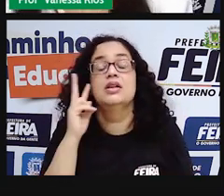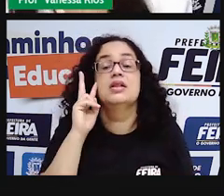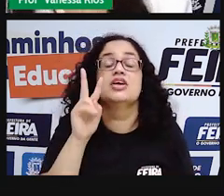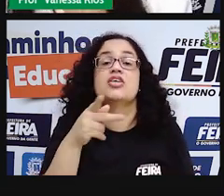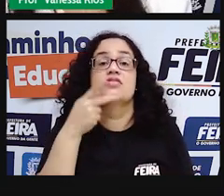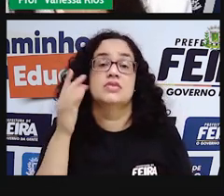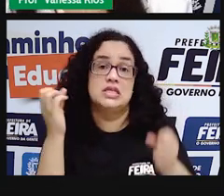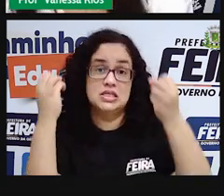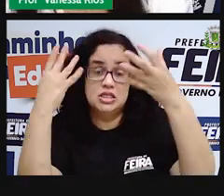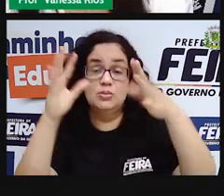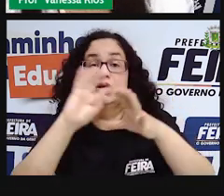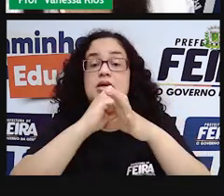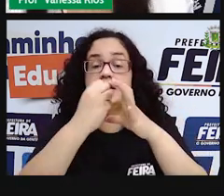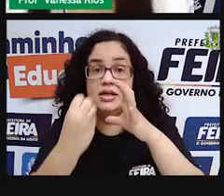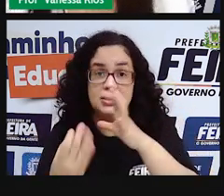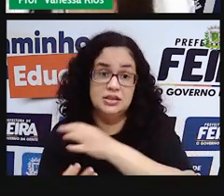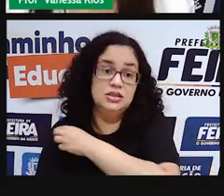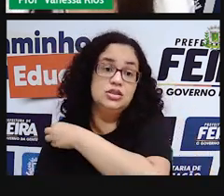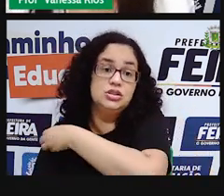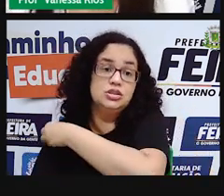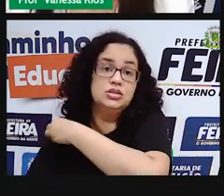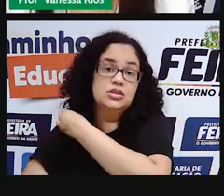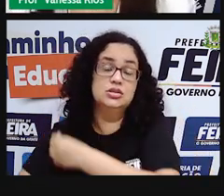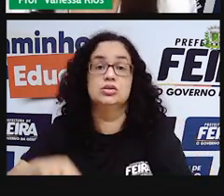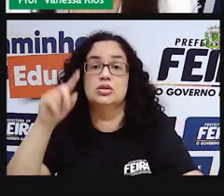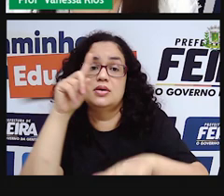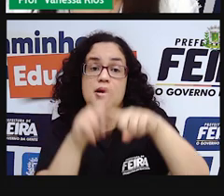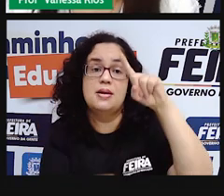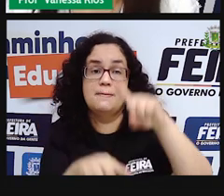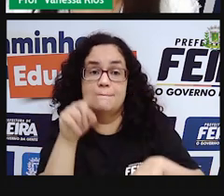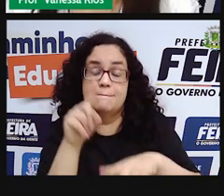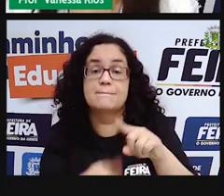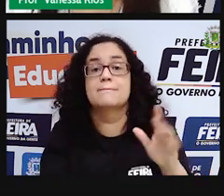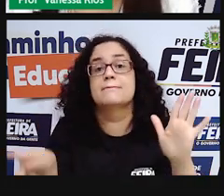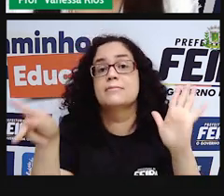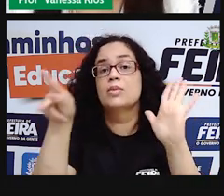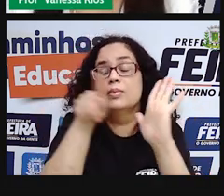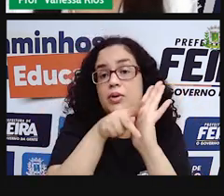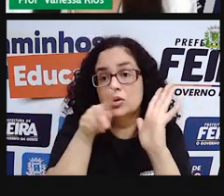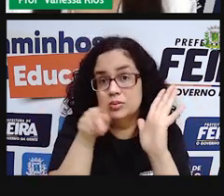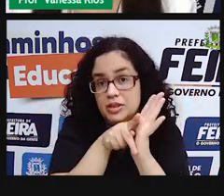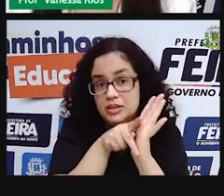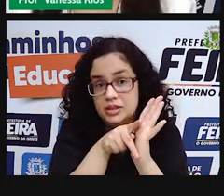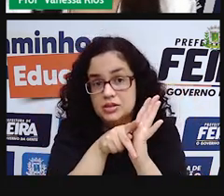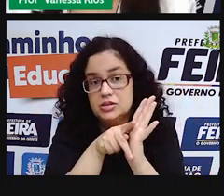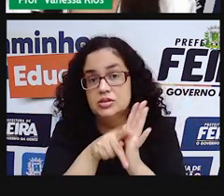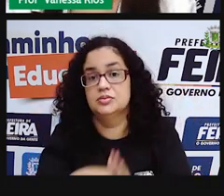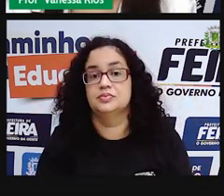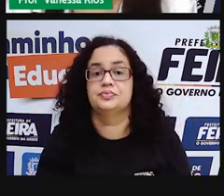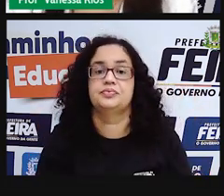características dos materiais, a gente está falando das propriedades.